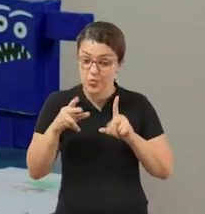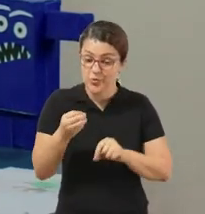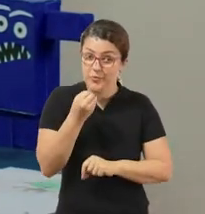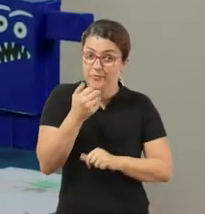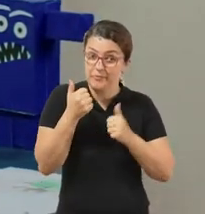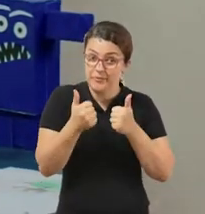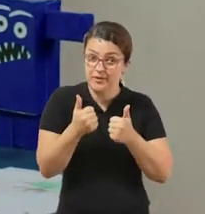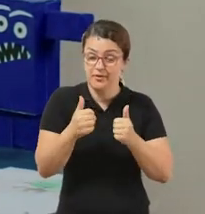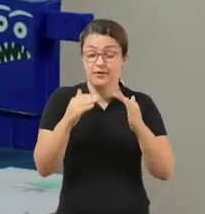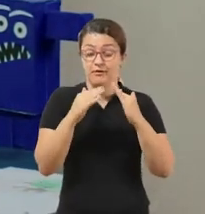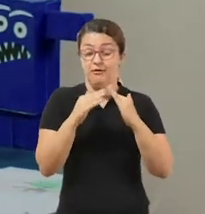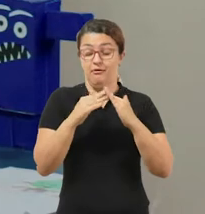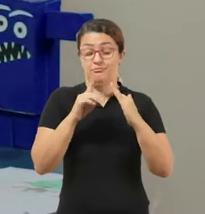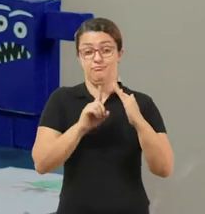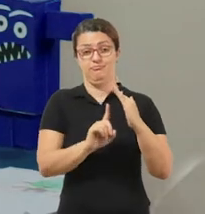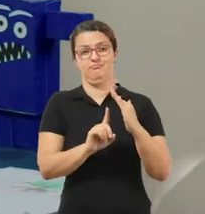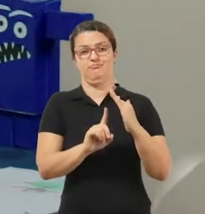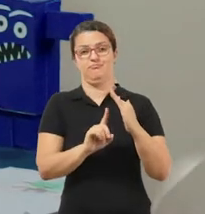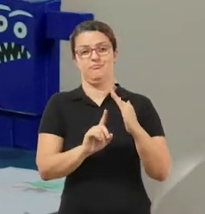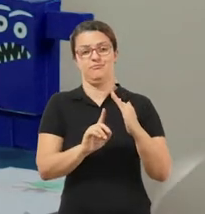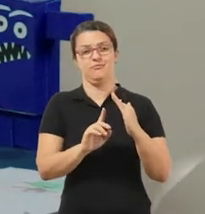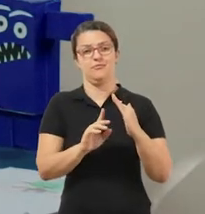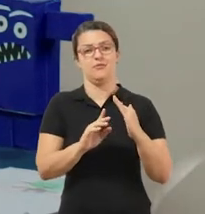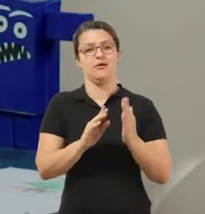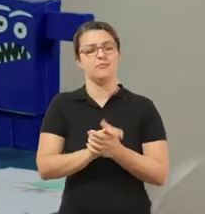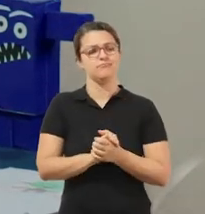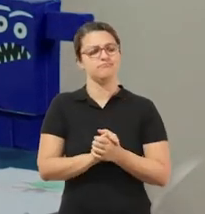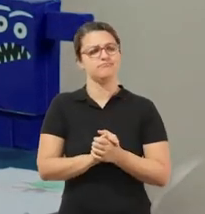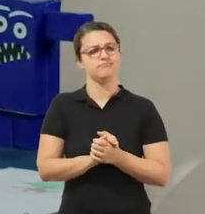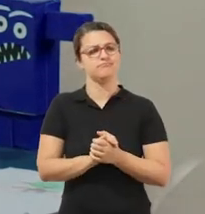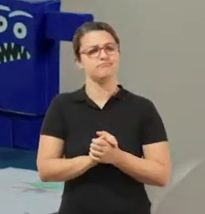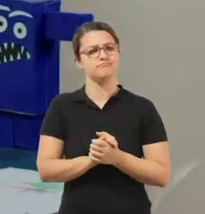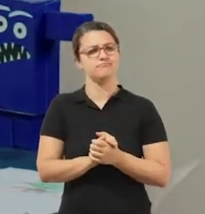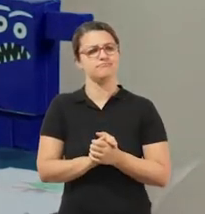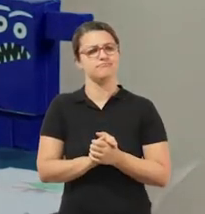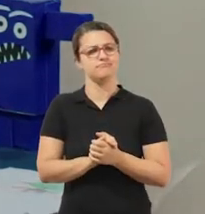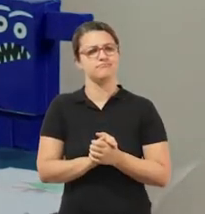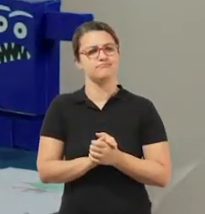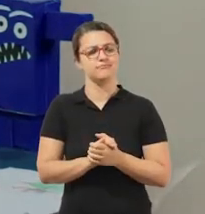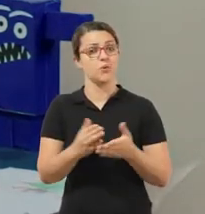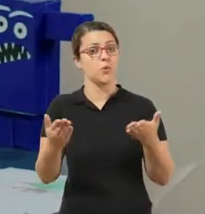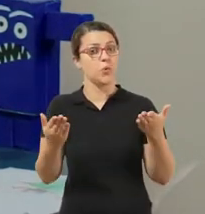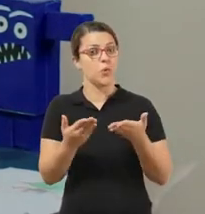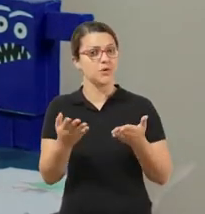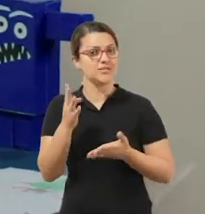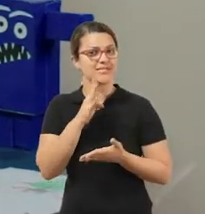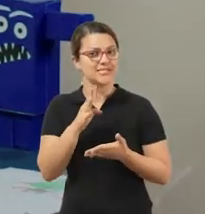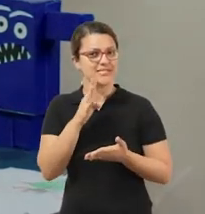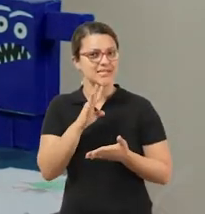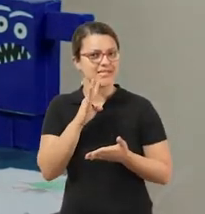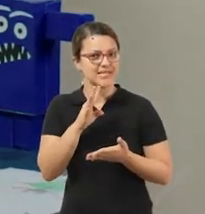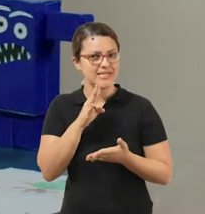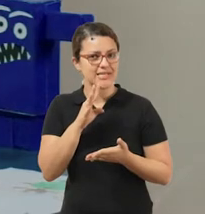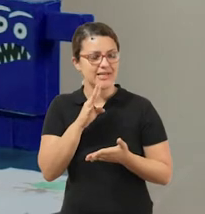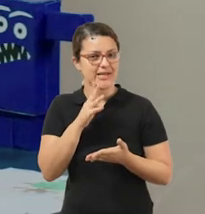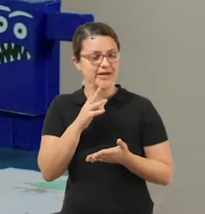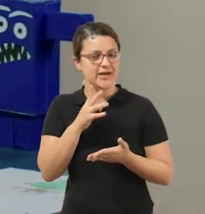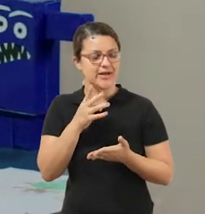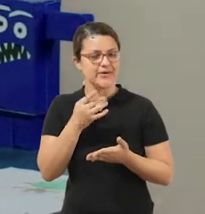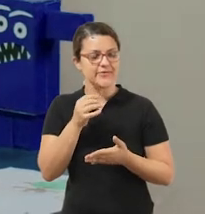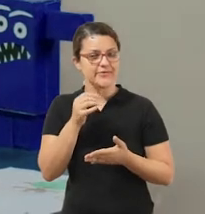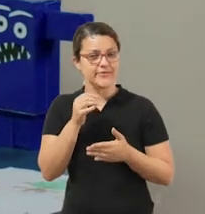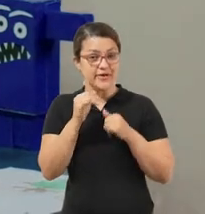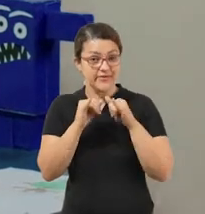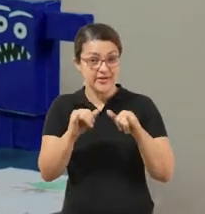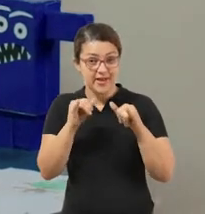estejam bem e em casa. E hoje vamos falar de uma coisa muito legal. Não vamos para o espaço, não vamos visitar outros